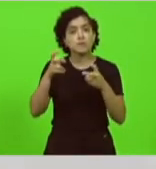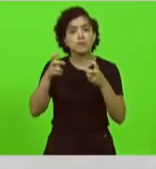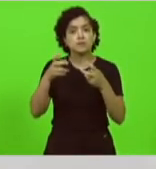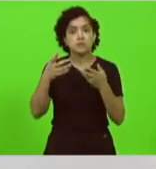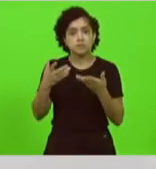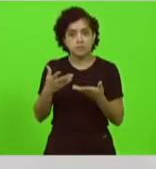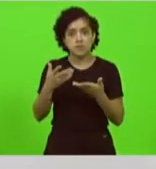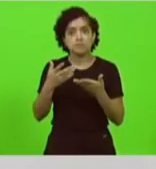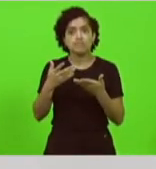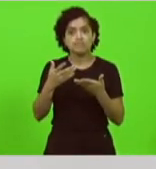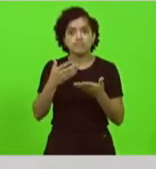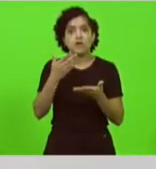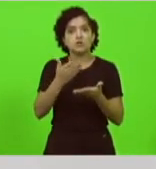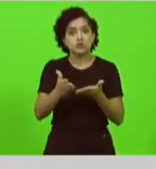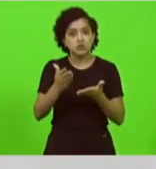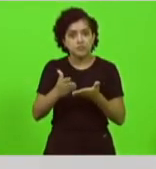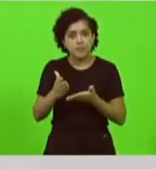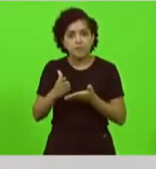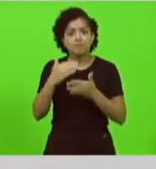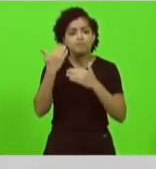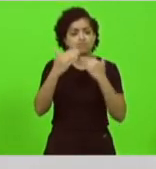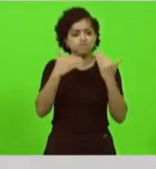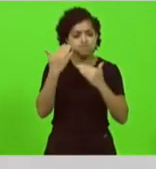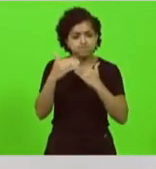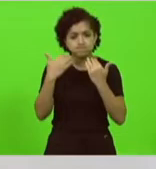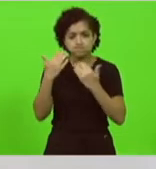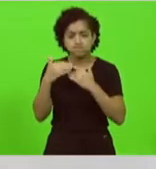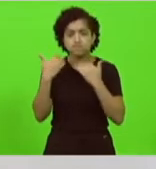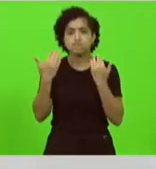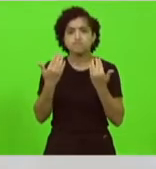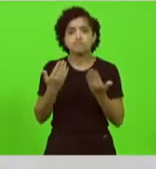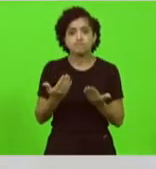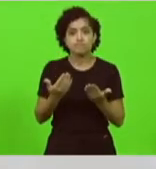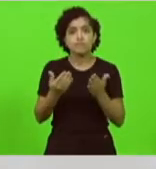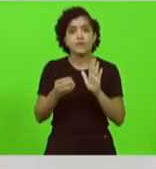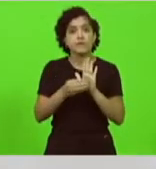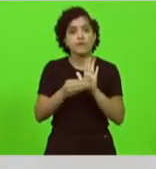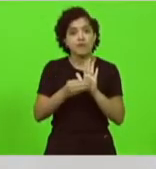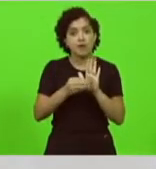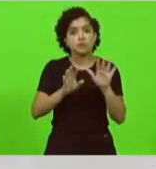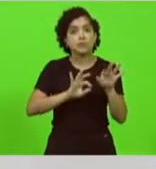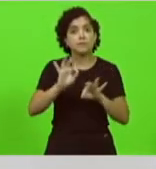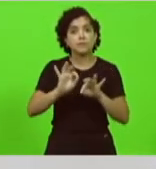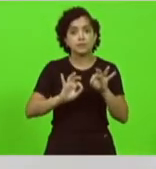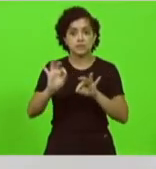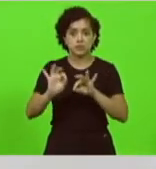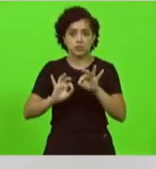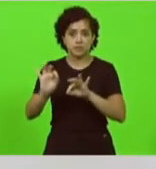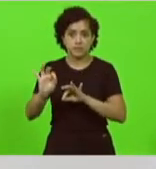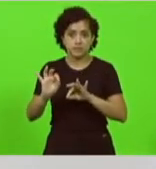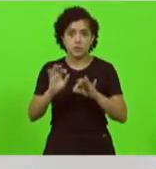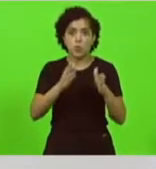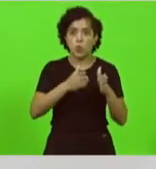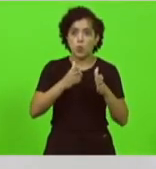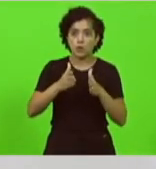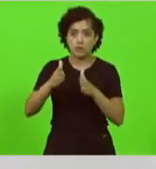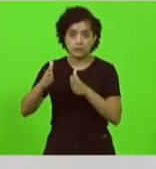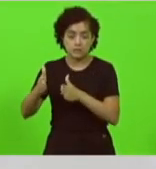perdemos muitos catarinenses por falta de planejamento de organização